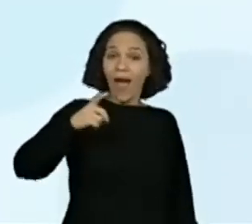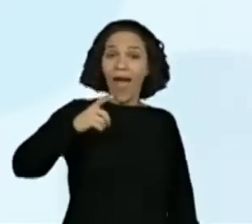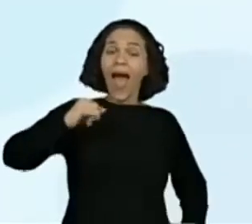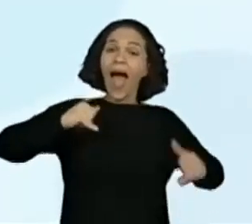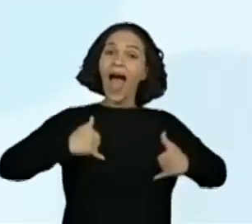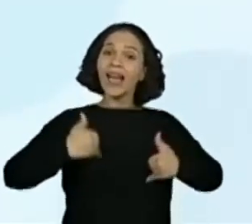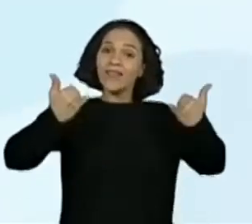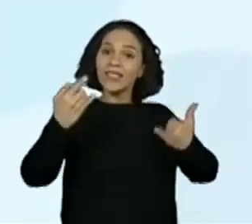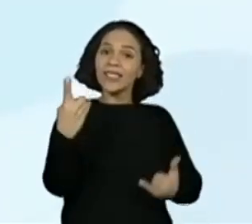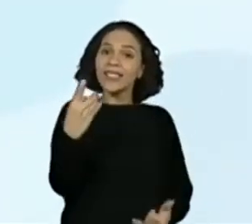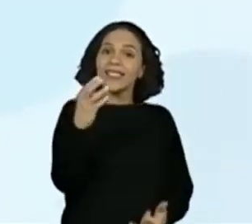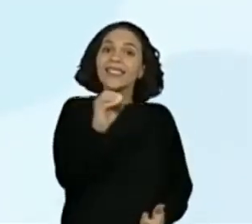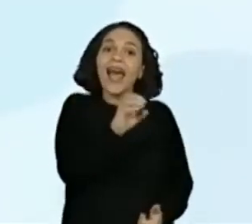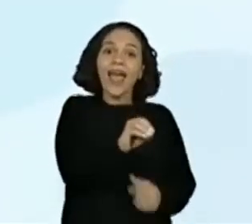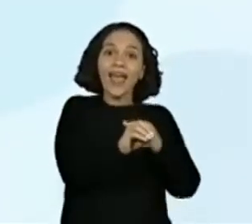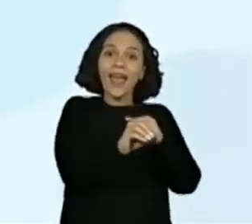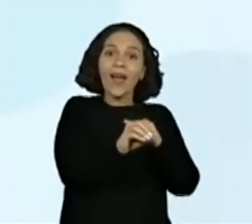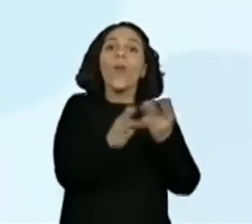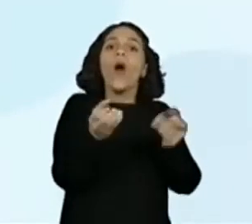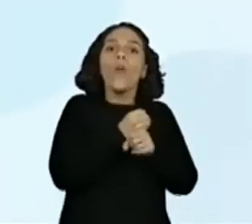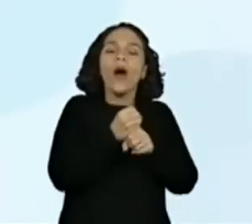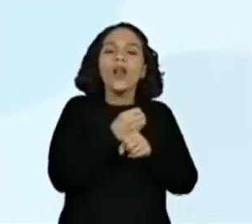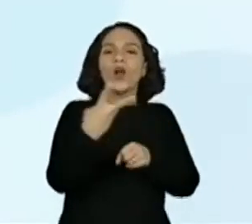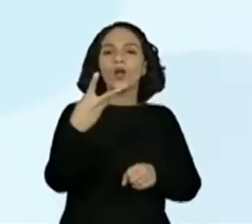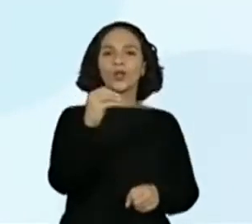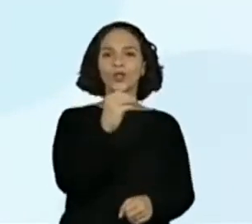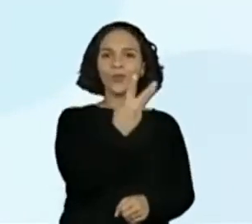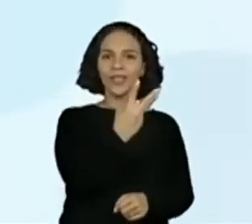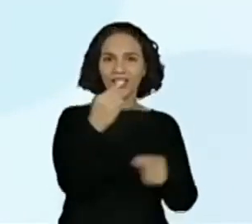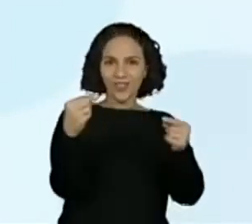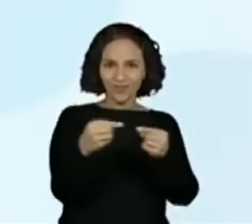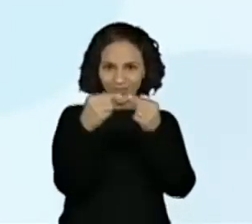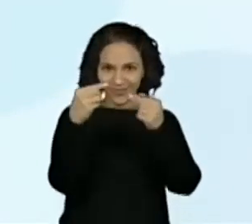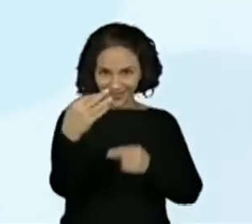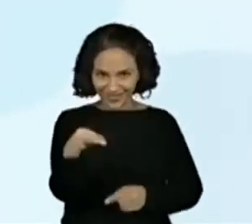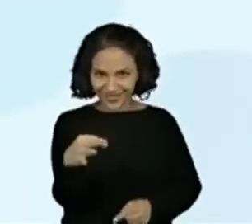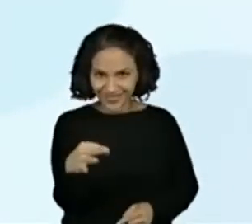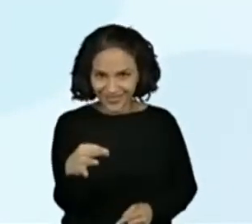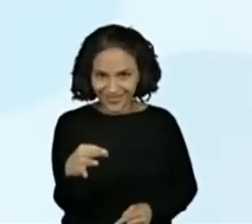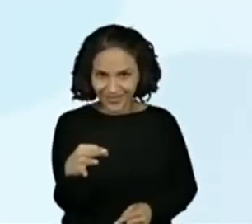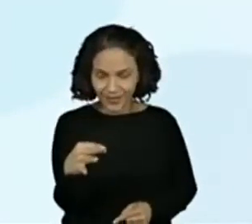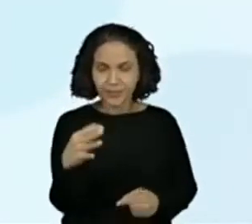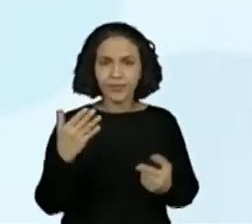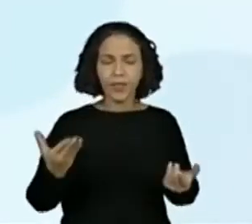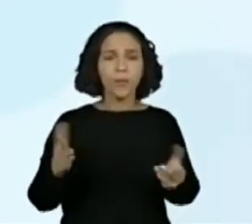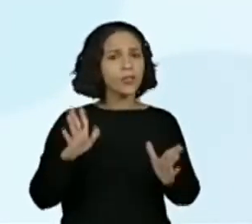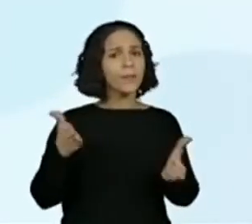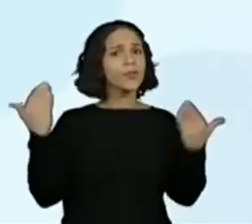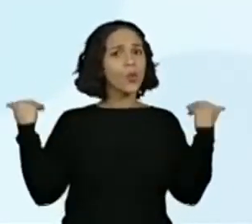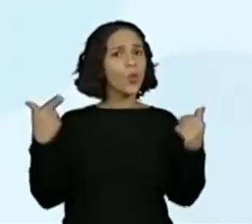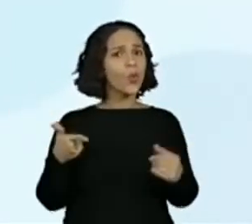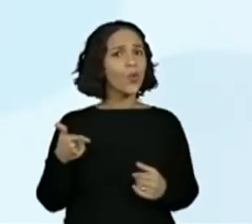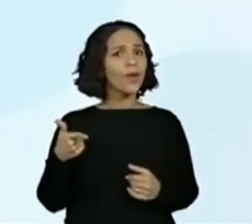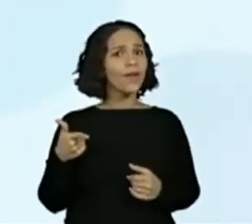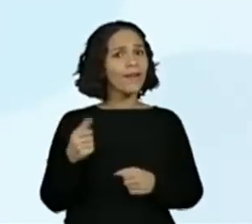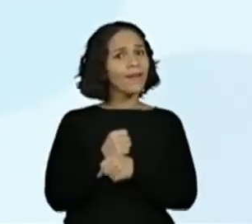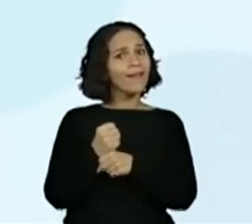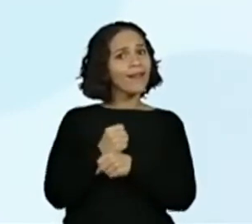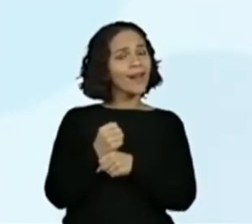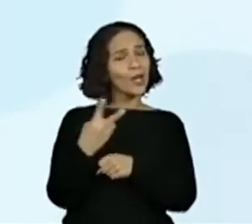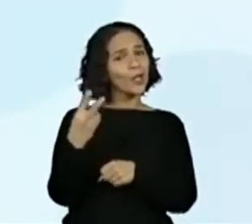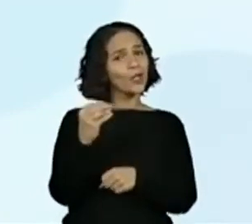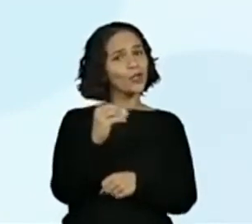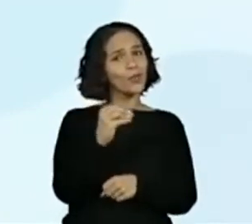ok? Ele completaria 100 anos em 2003. Só que nós já estamos em